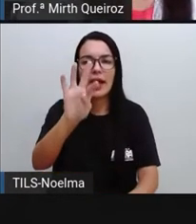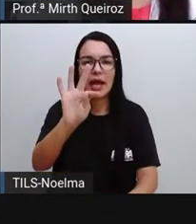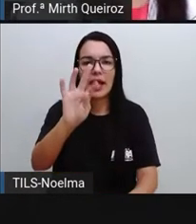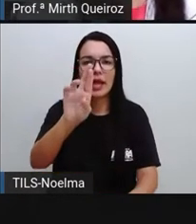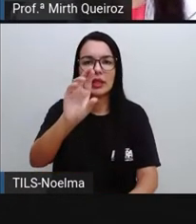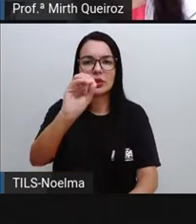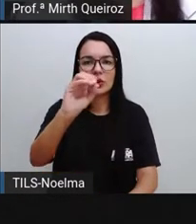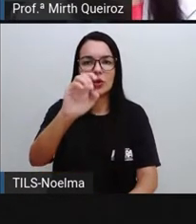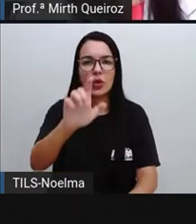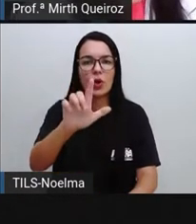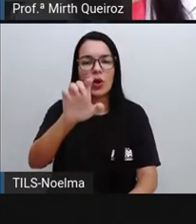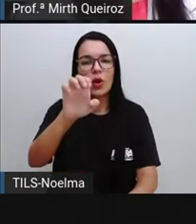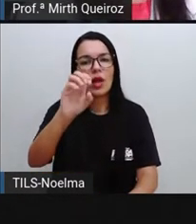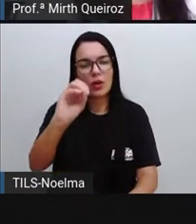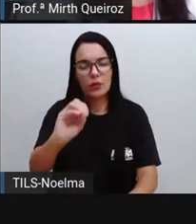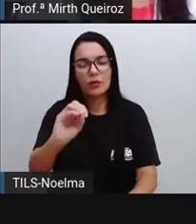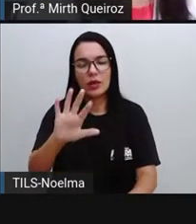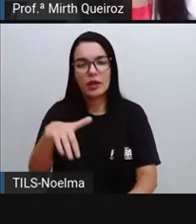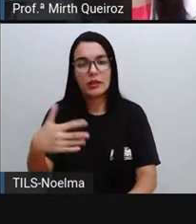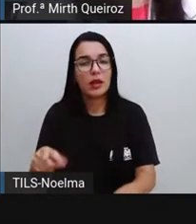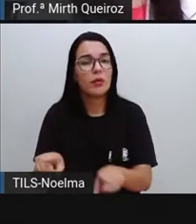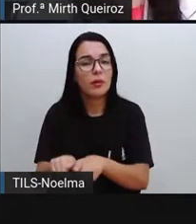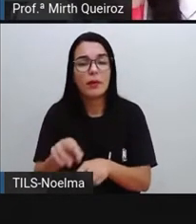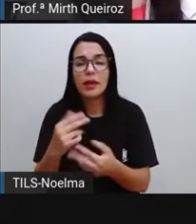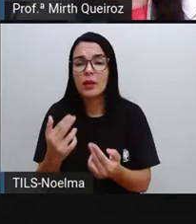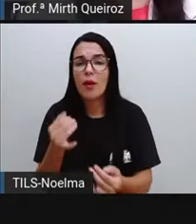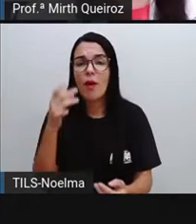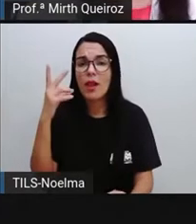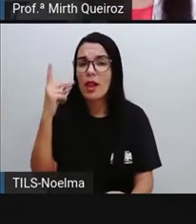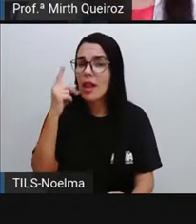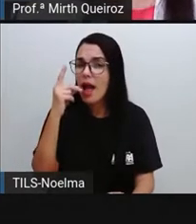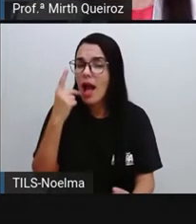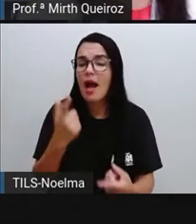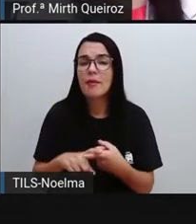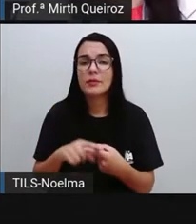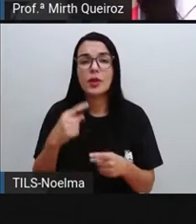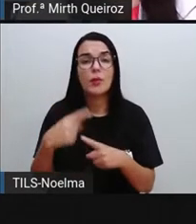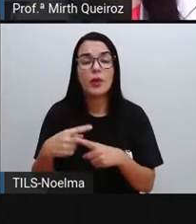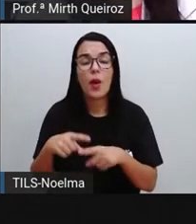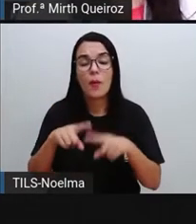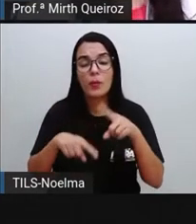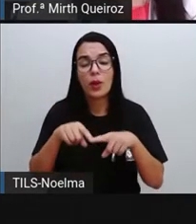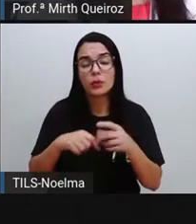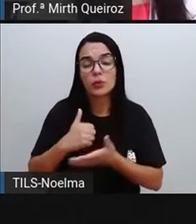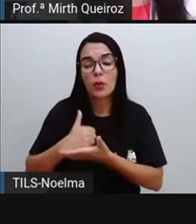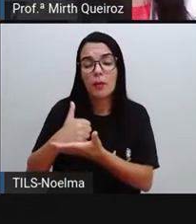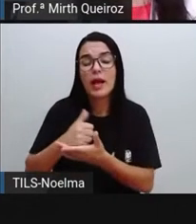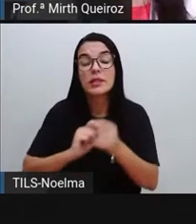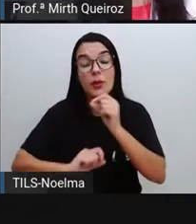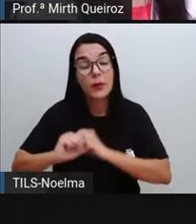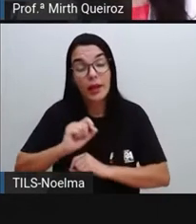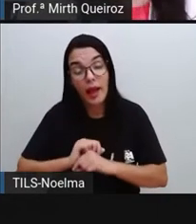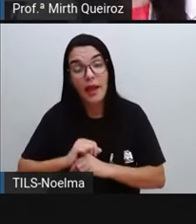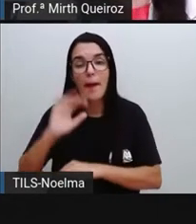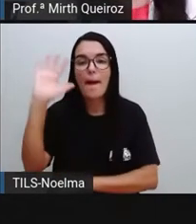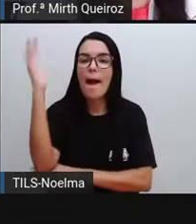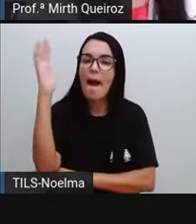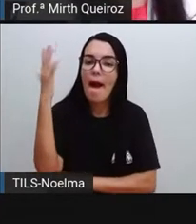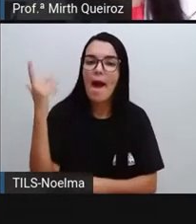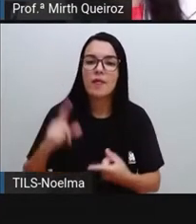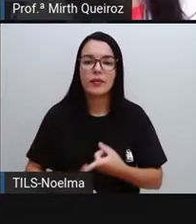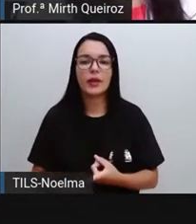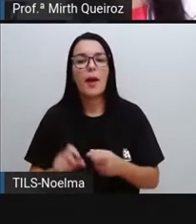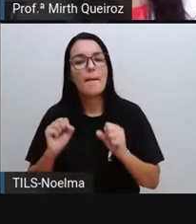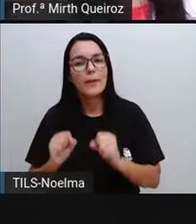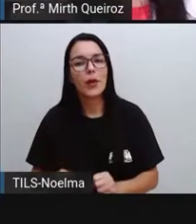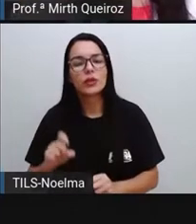plástico, certo? Assim como o lápis, a matéria-prima utilizada foi a madeira, o grafite, né? A gente pode também ter o ferro